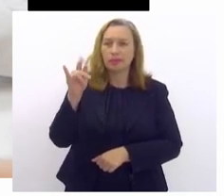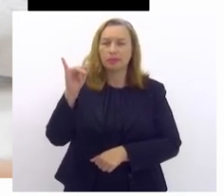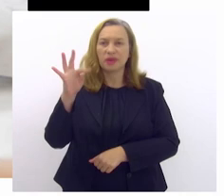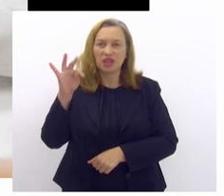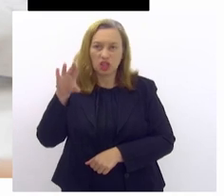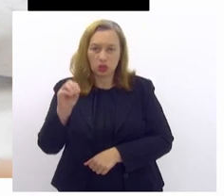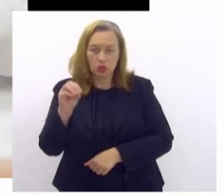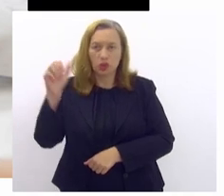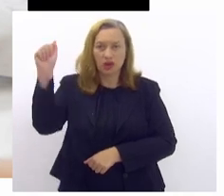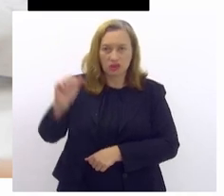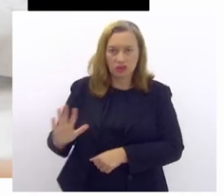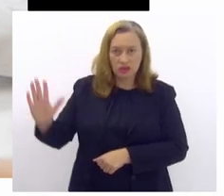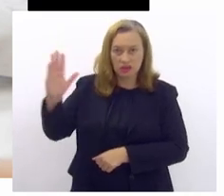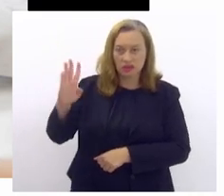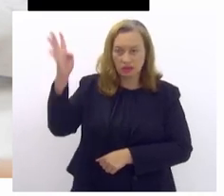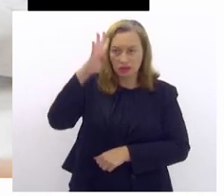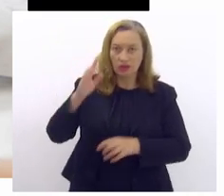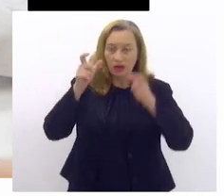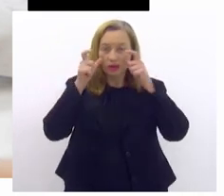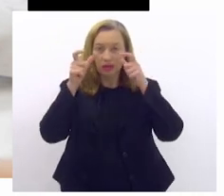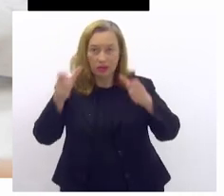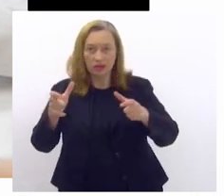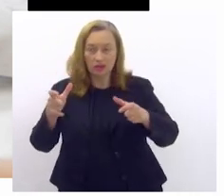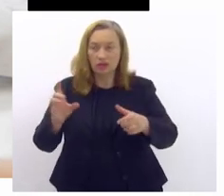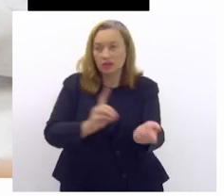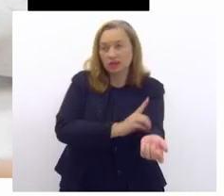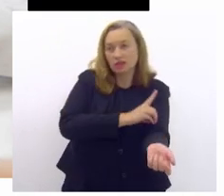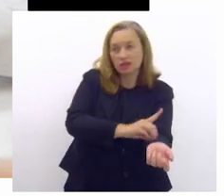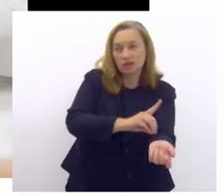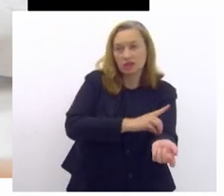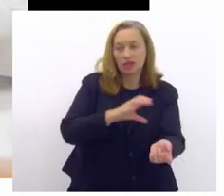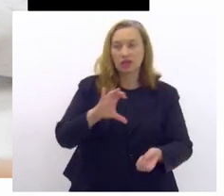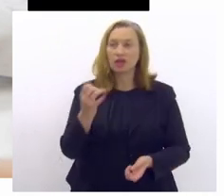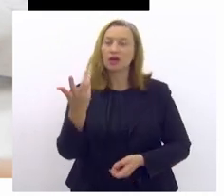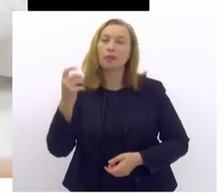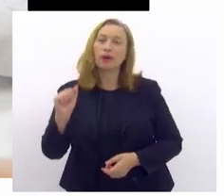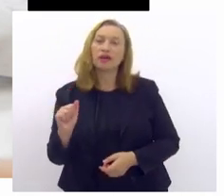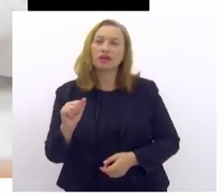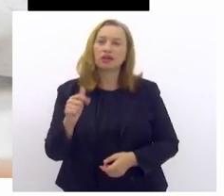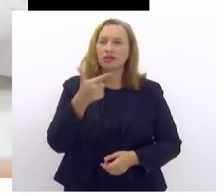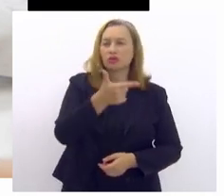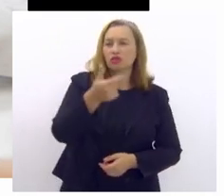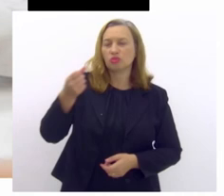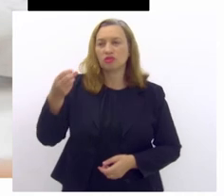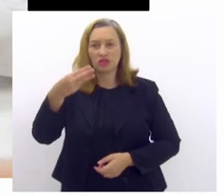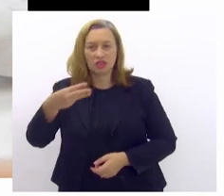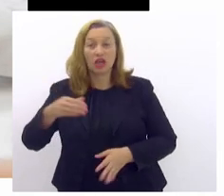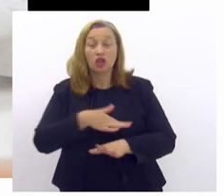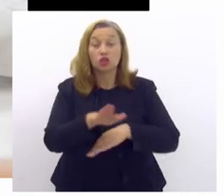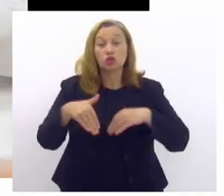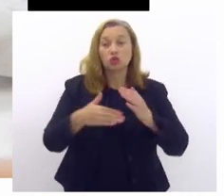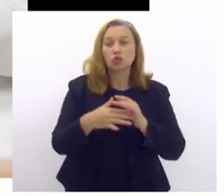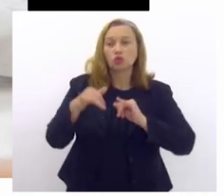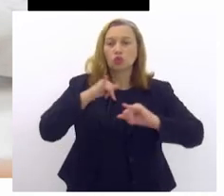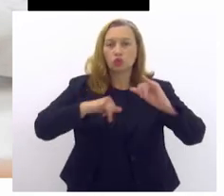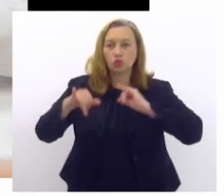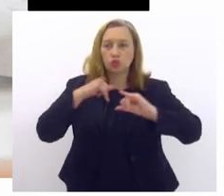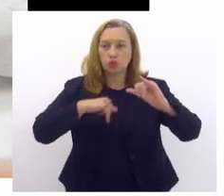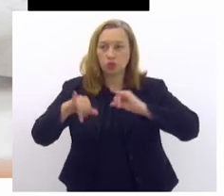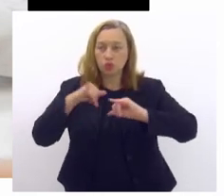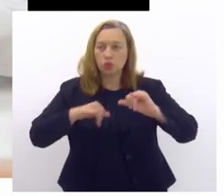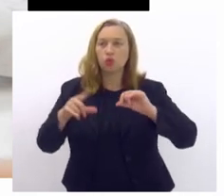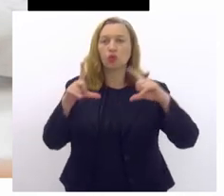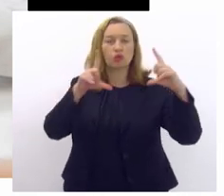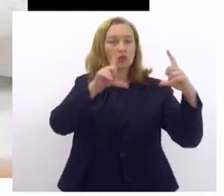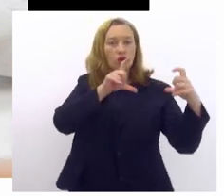de Atenção ao Diabetes, na campanha desse ano, a campanha de 2023. Todos esses dados, as